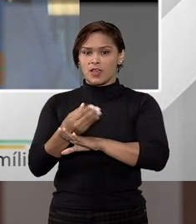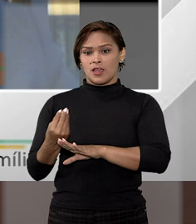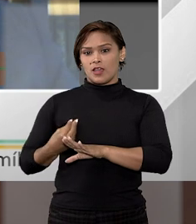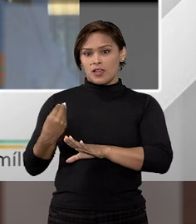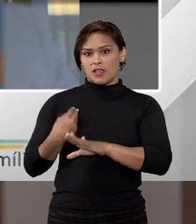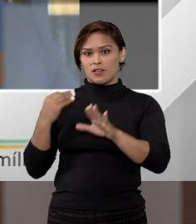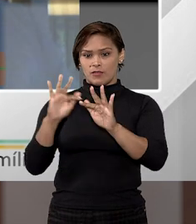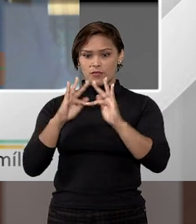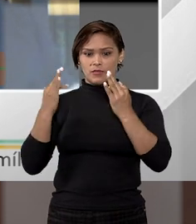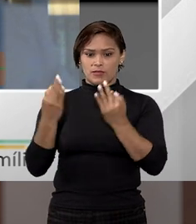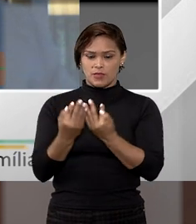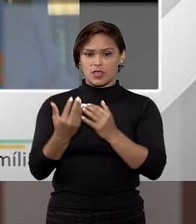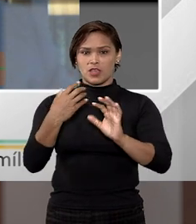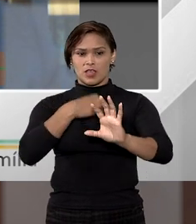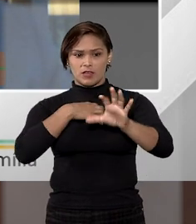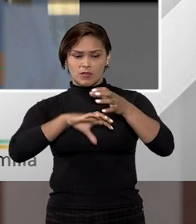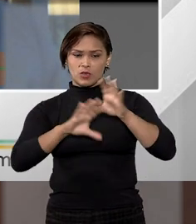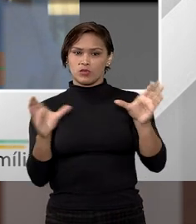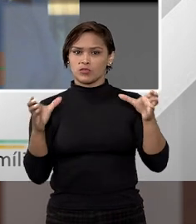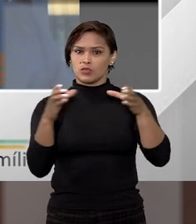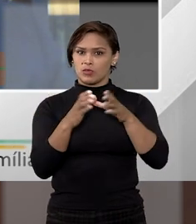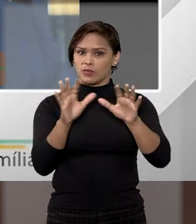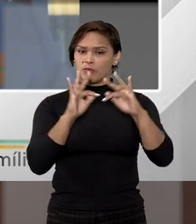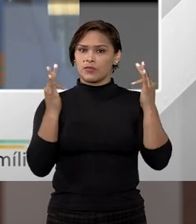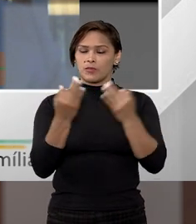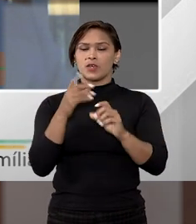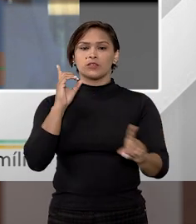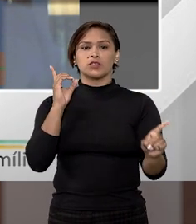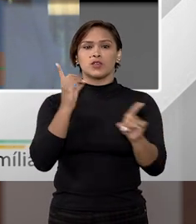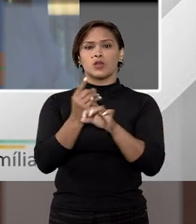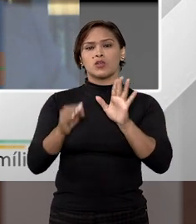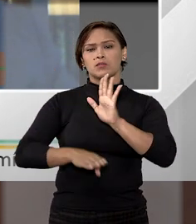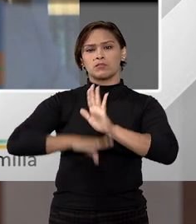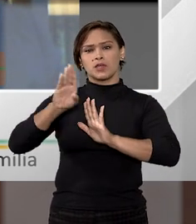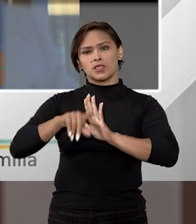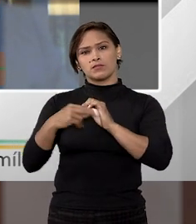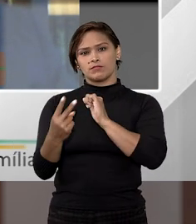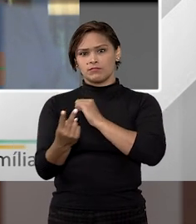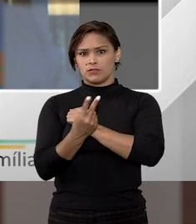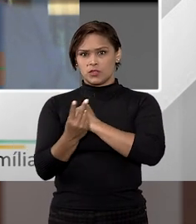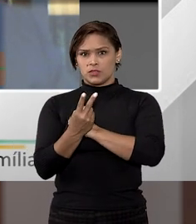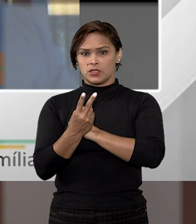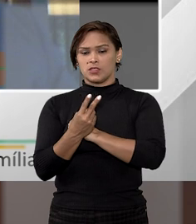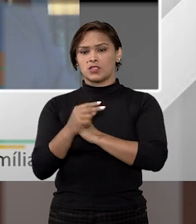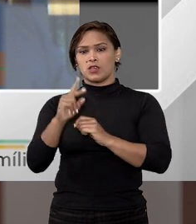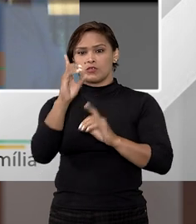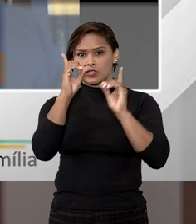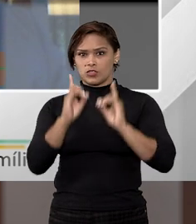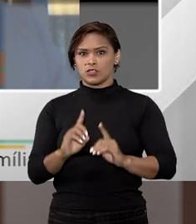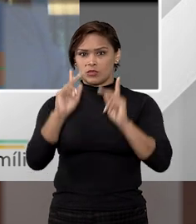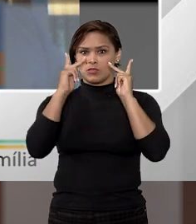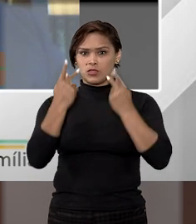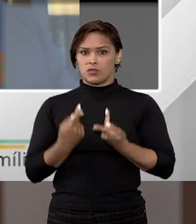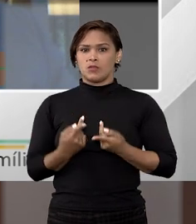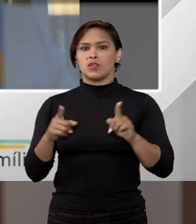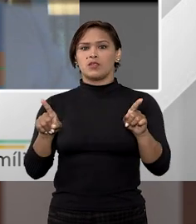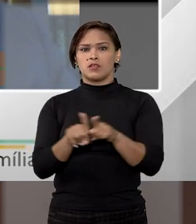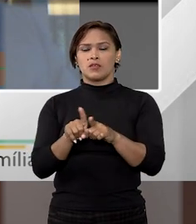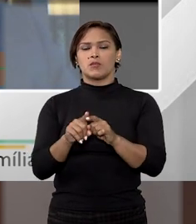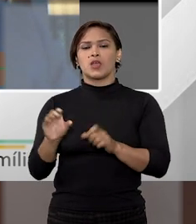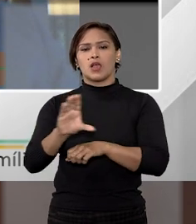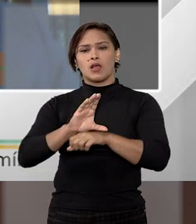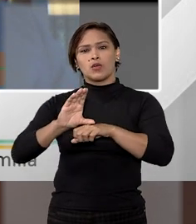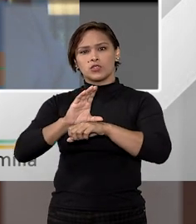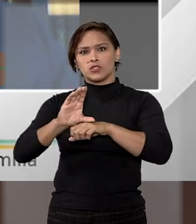onde ela vive com a sua família ou sua entidade familiar. E isso encontra, além dessa proteção na dignidade da pessoa humana, portanto, também a proteção